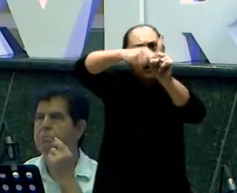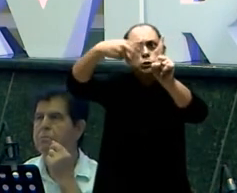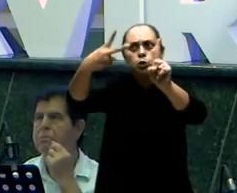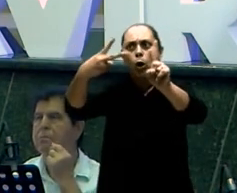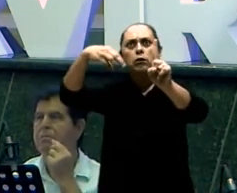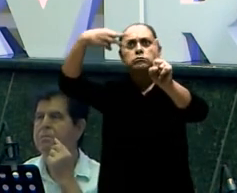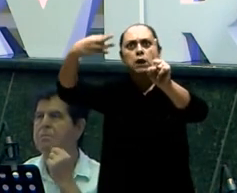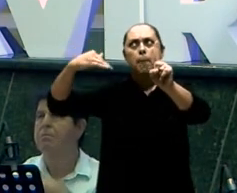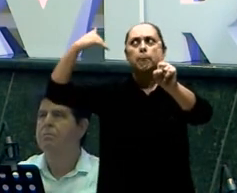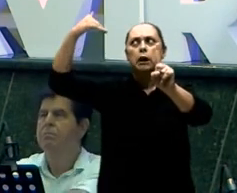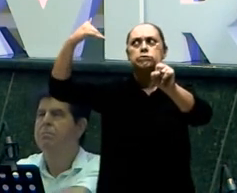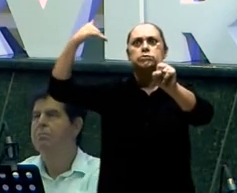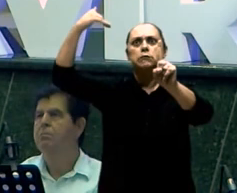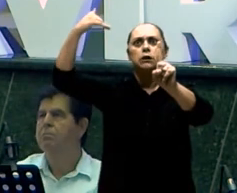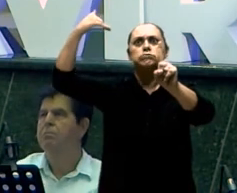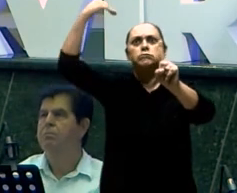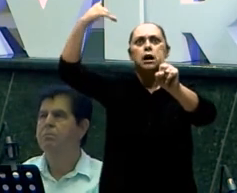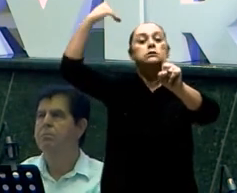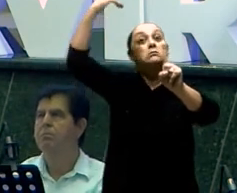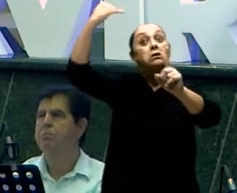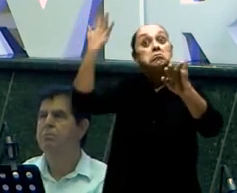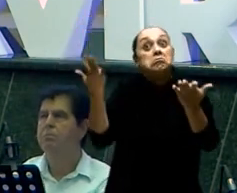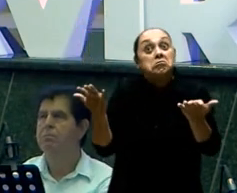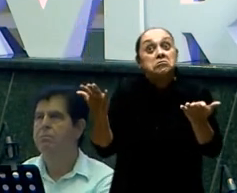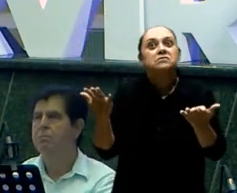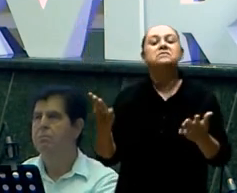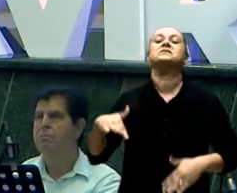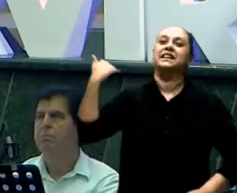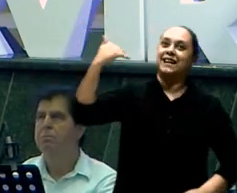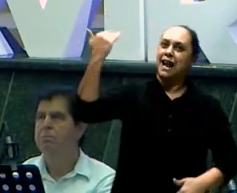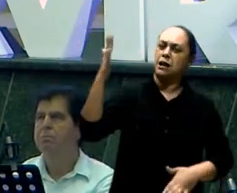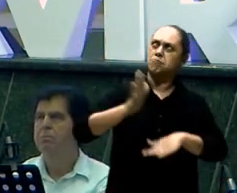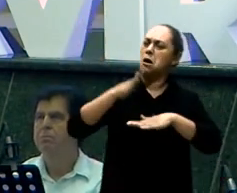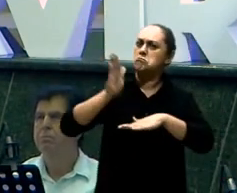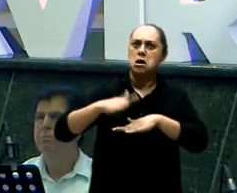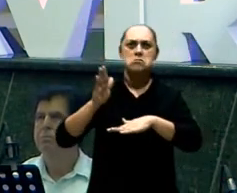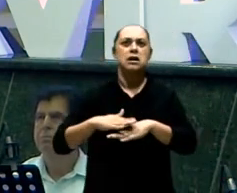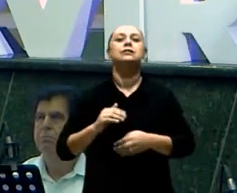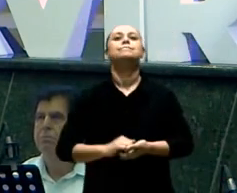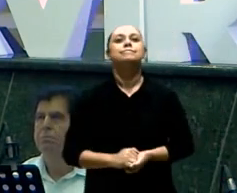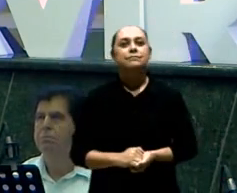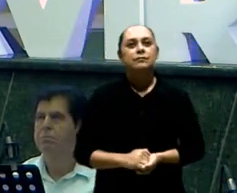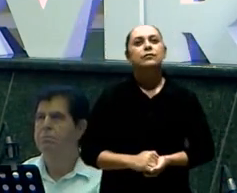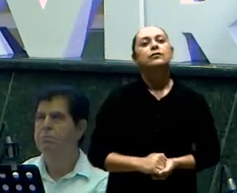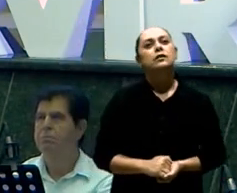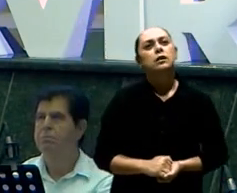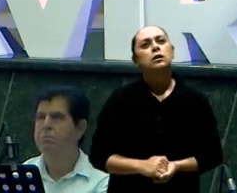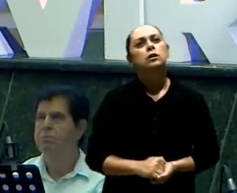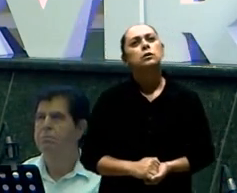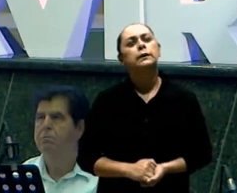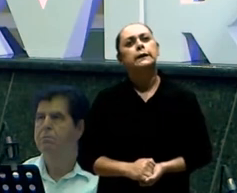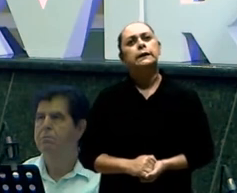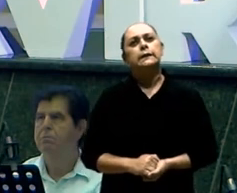só precisa avançar Vinte centímetros Aí a sua mente Determina o espaço Aí você vai E faz o